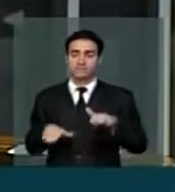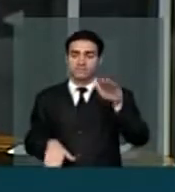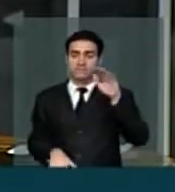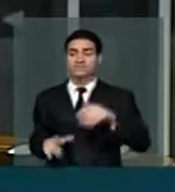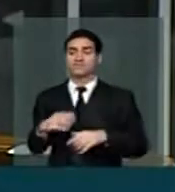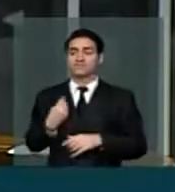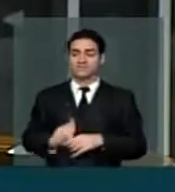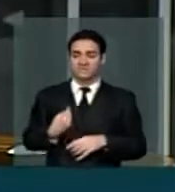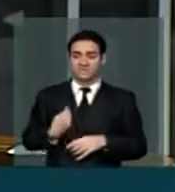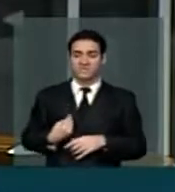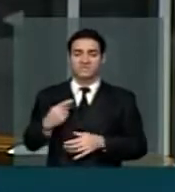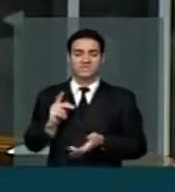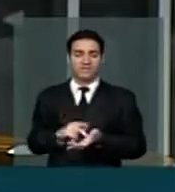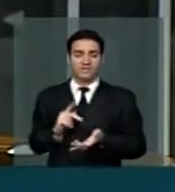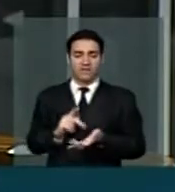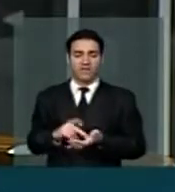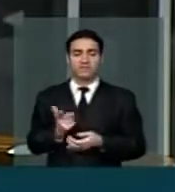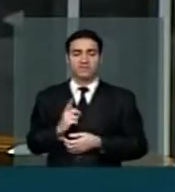apresenta.